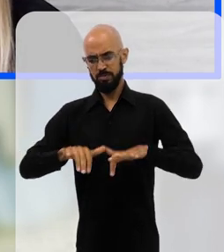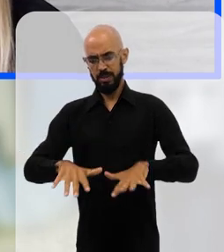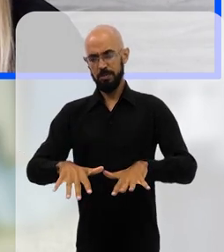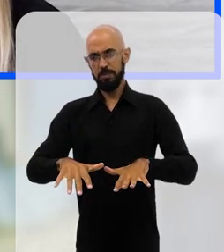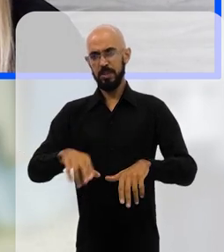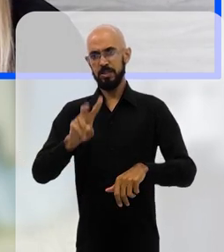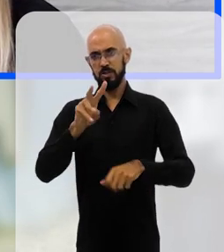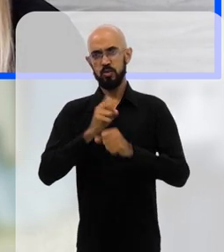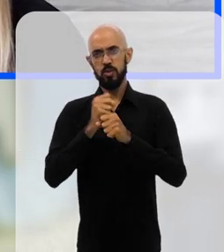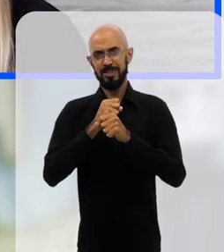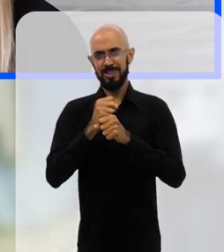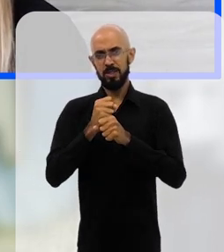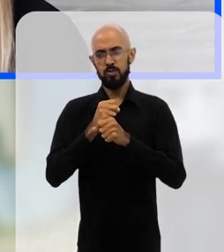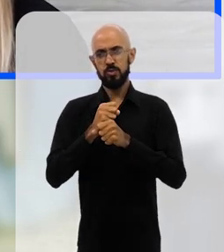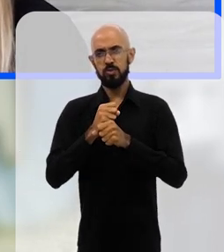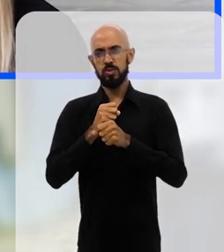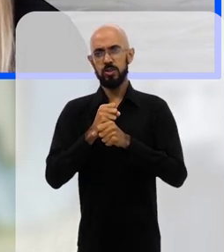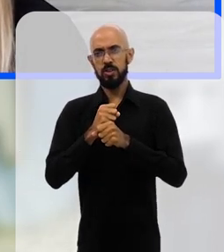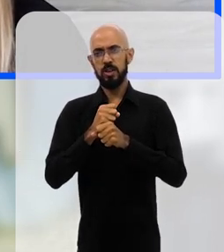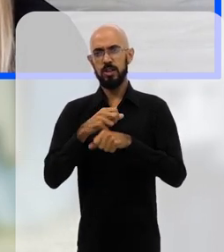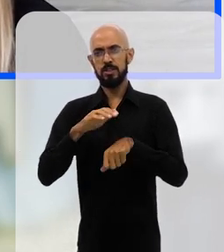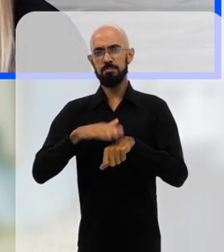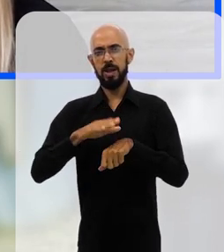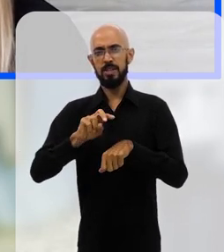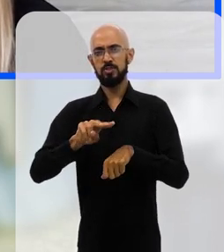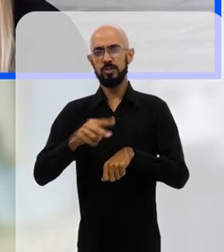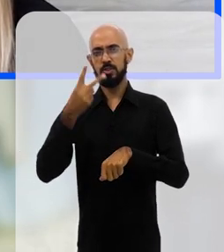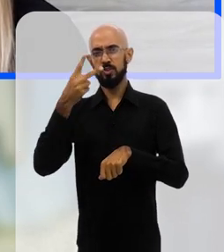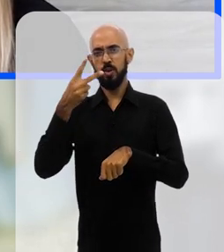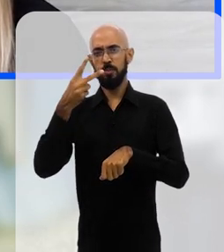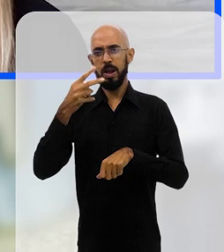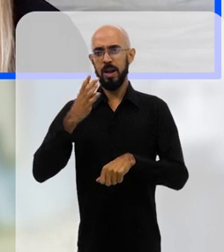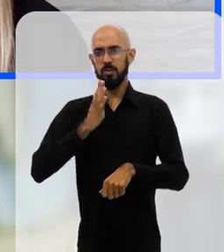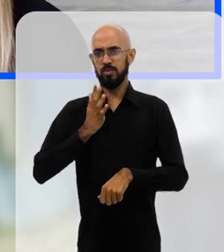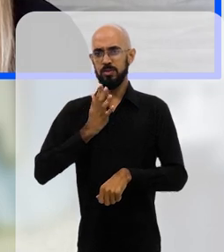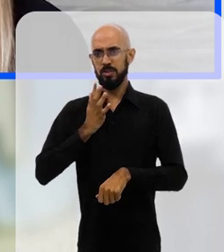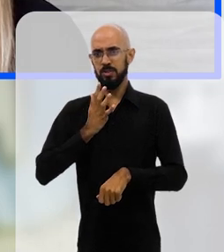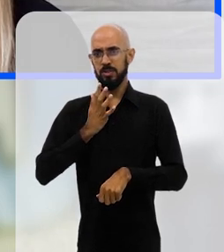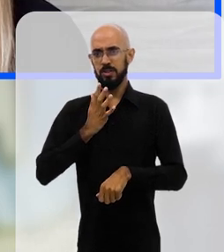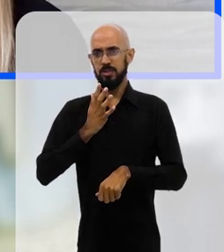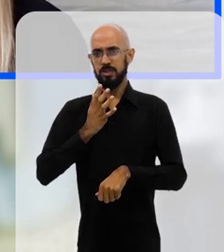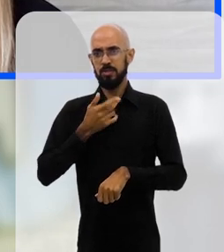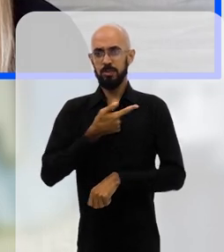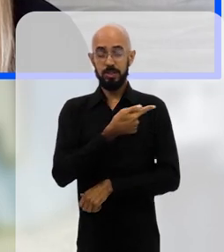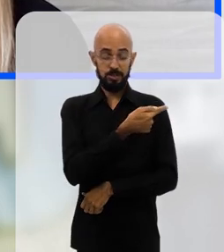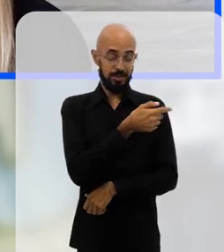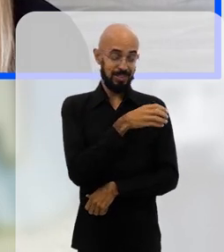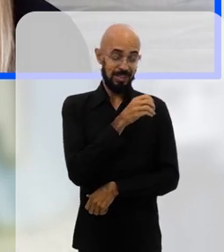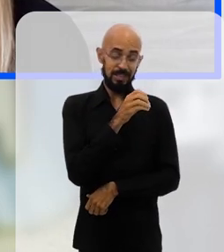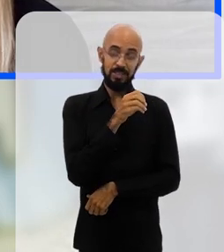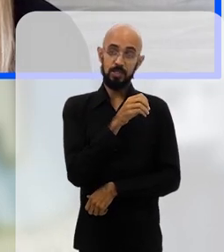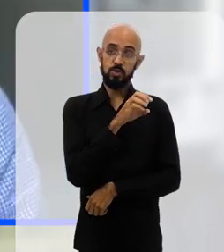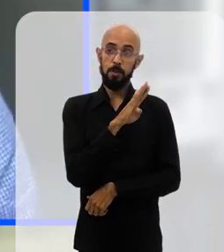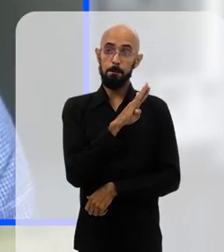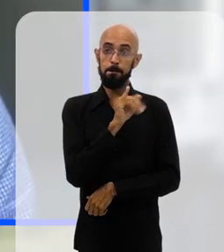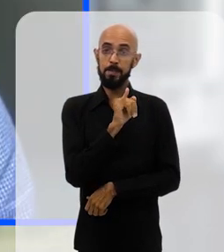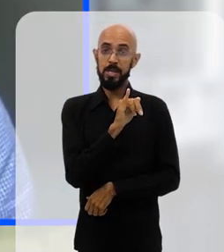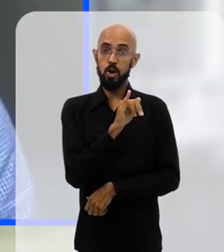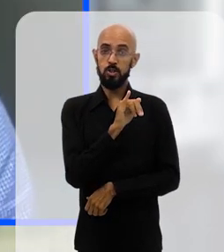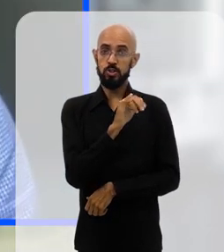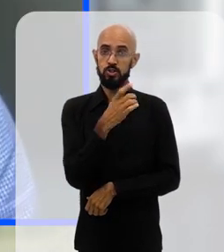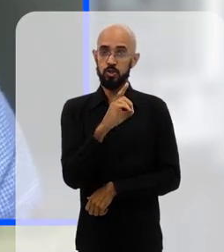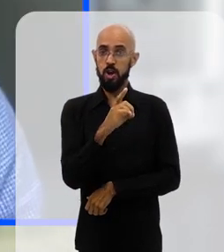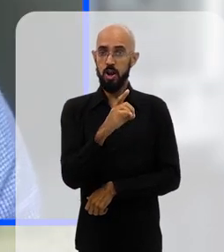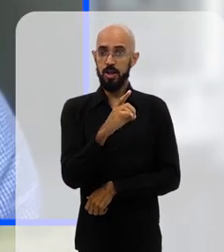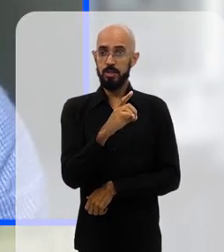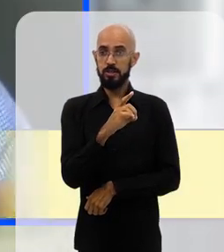pandemia, quer dizer, nesses dois anos da pandemia, eles mais do que dobraram suas fortunas, passaram de 700 bilhões de